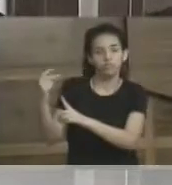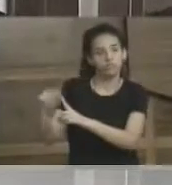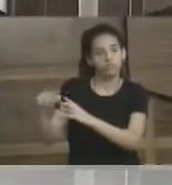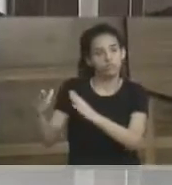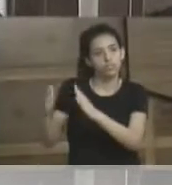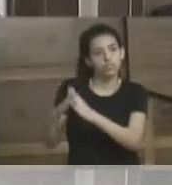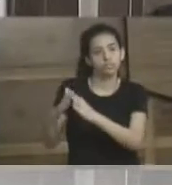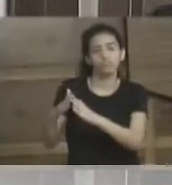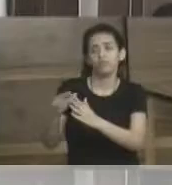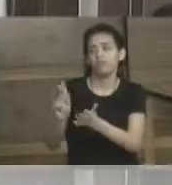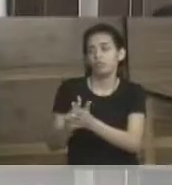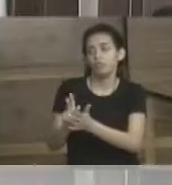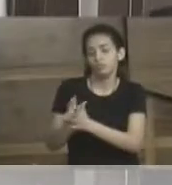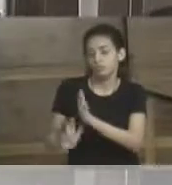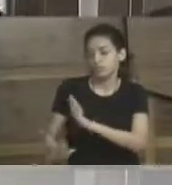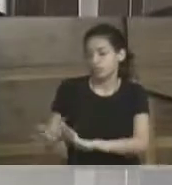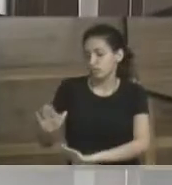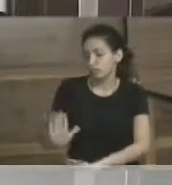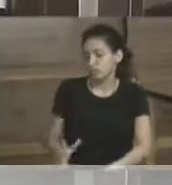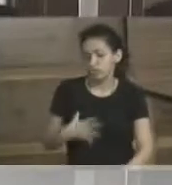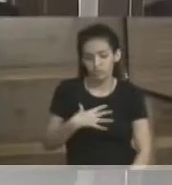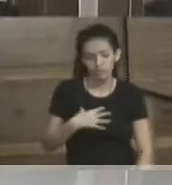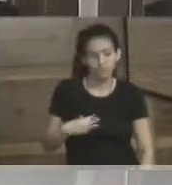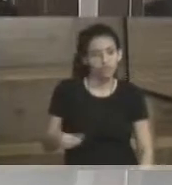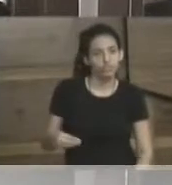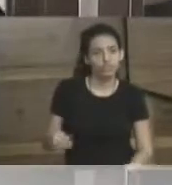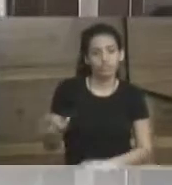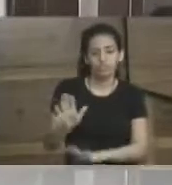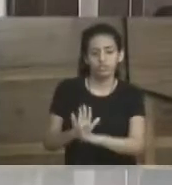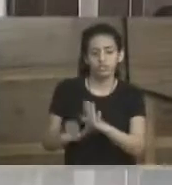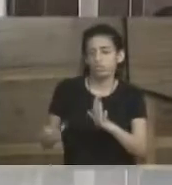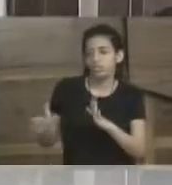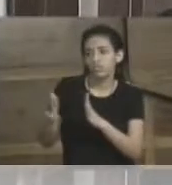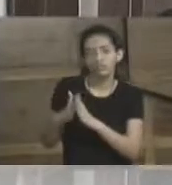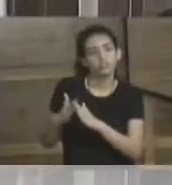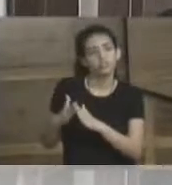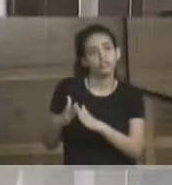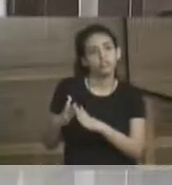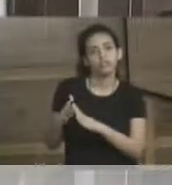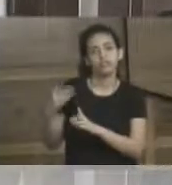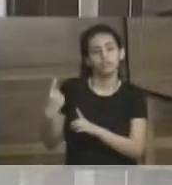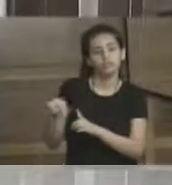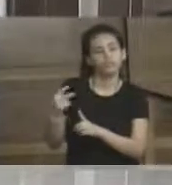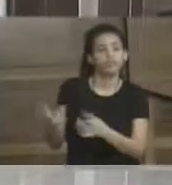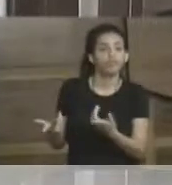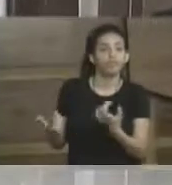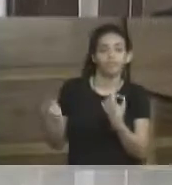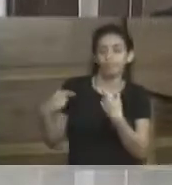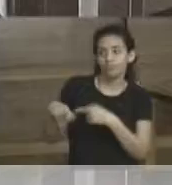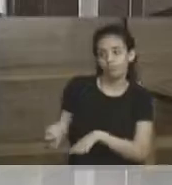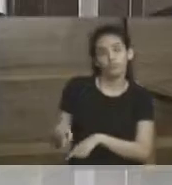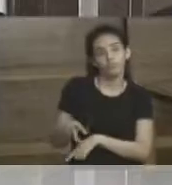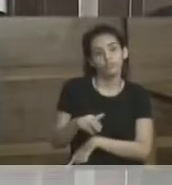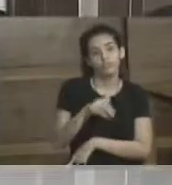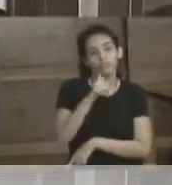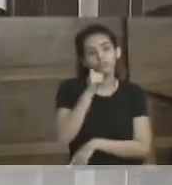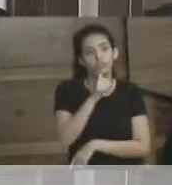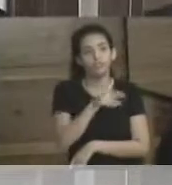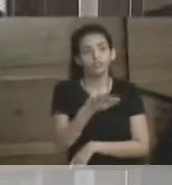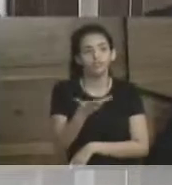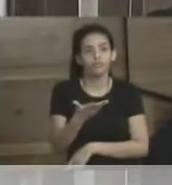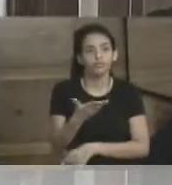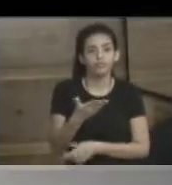apesar de cuidar o dia inteiro da criança, apesar de cuidar o dia inteiro da casa muitas vezes, ela é espancada em casa, isso é preconceito. É uma falta de